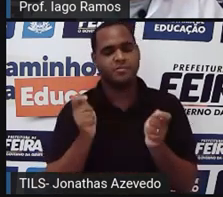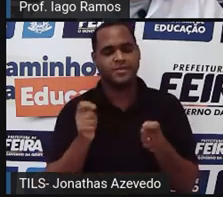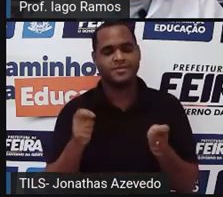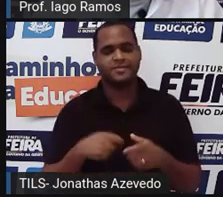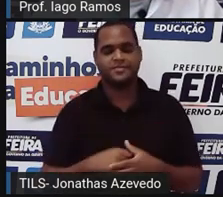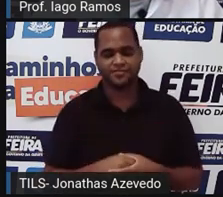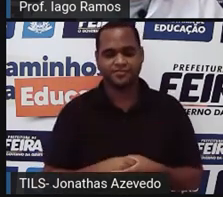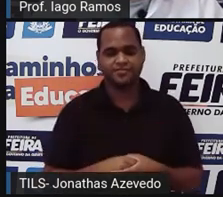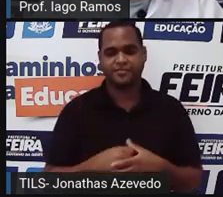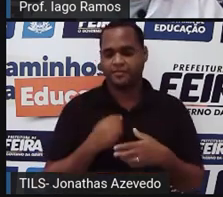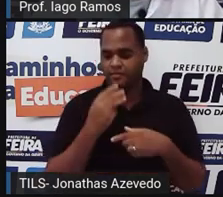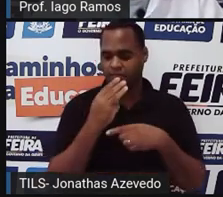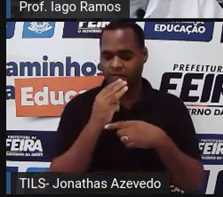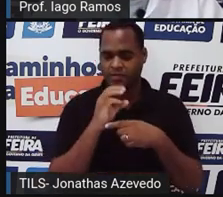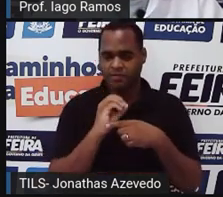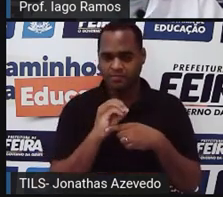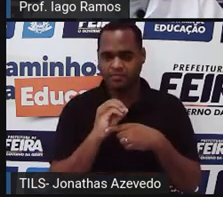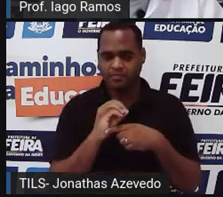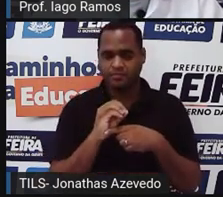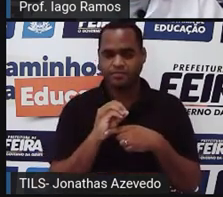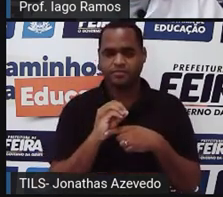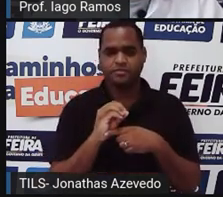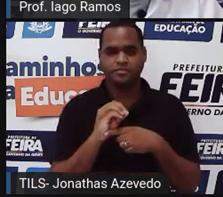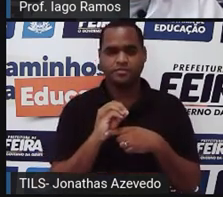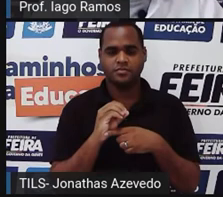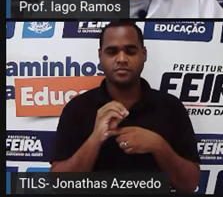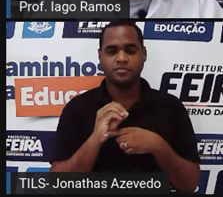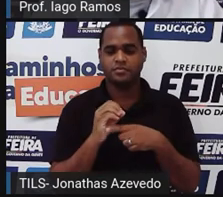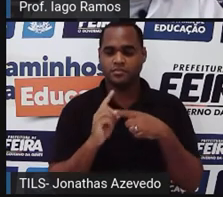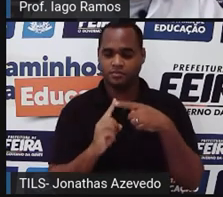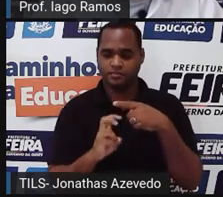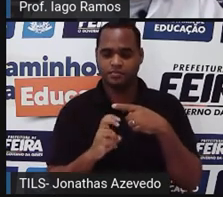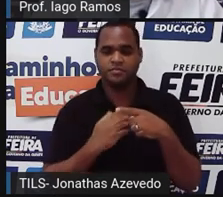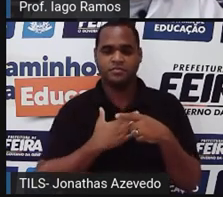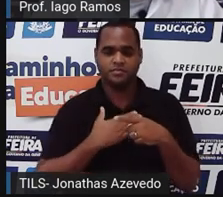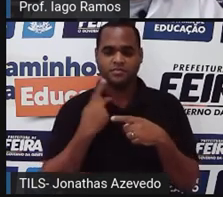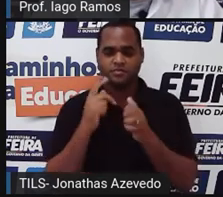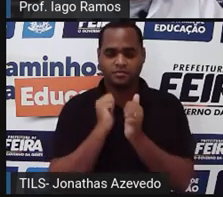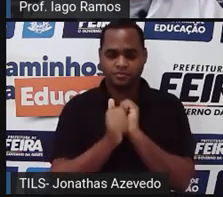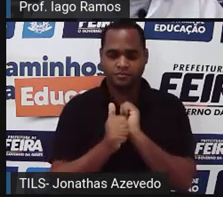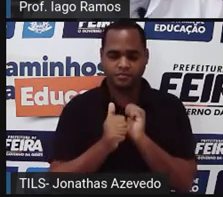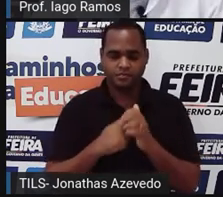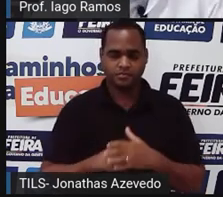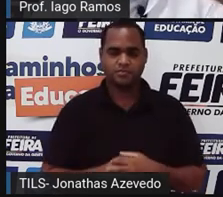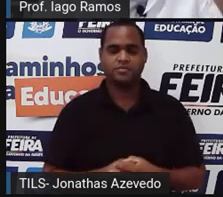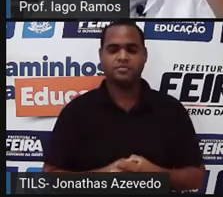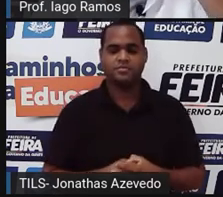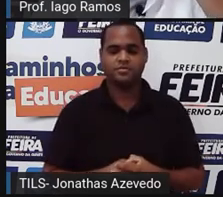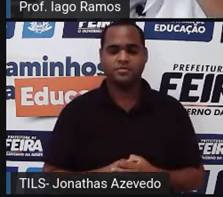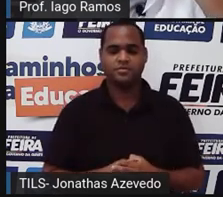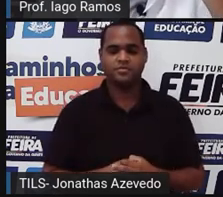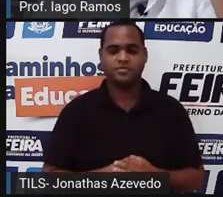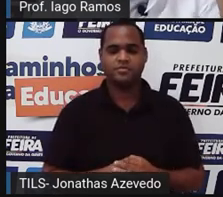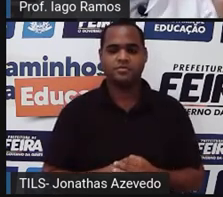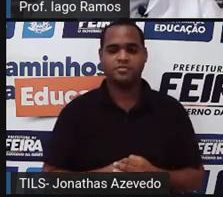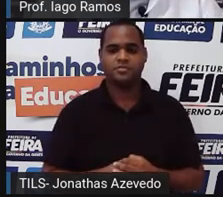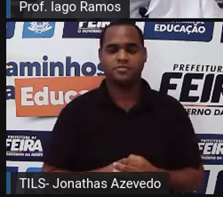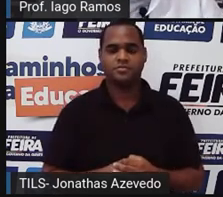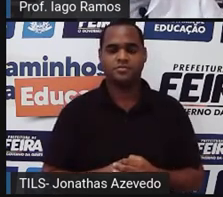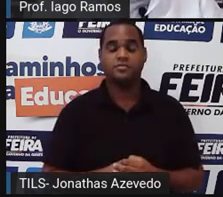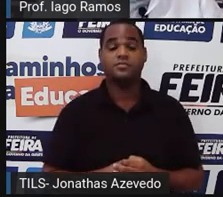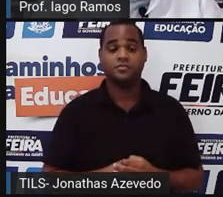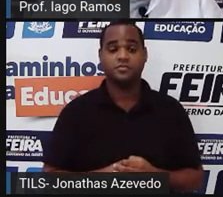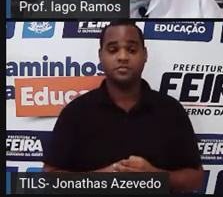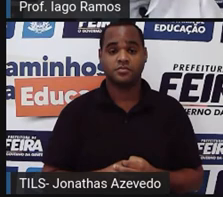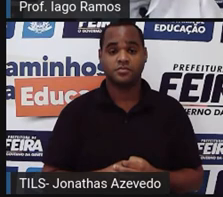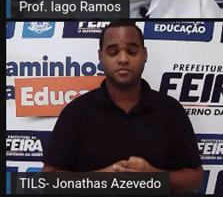Então, 30 alunos, tá? 15 gosta de esporte. Só que pensa comigo na porcentagem.